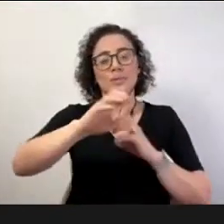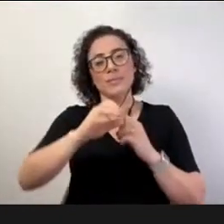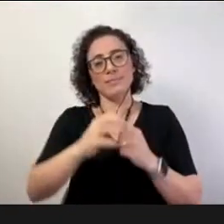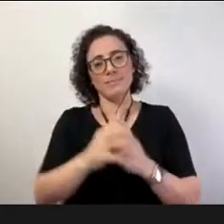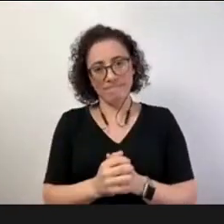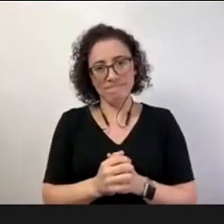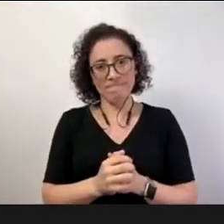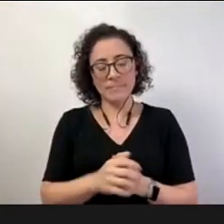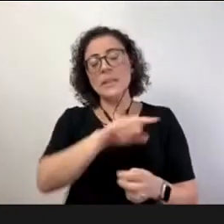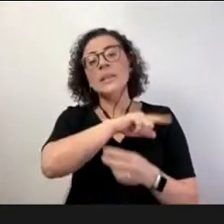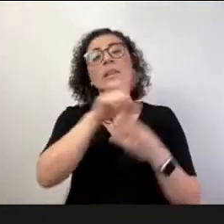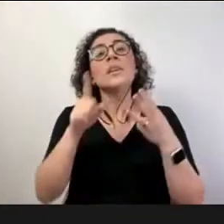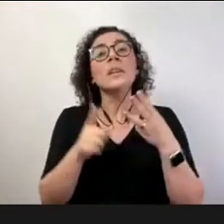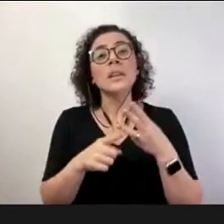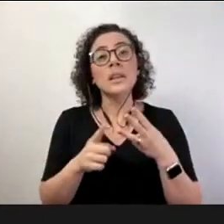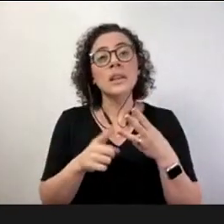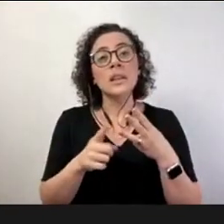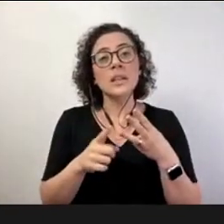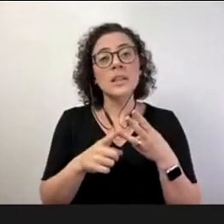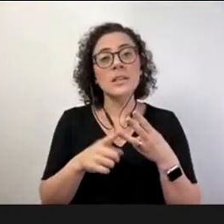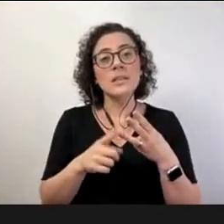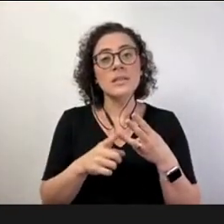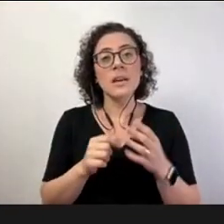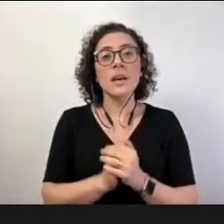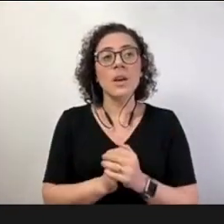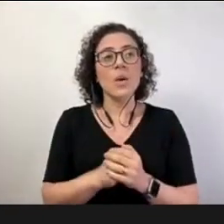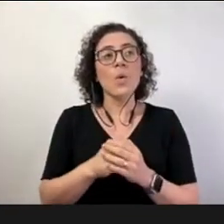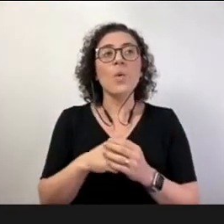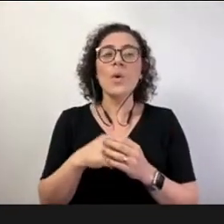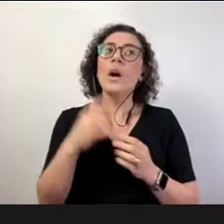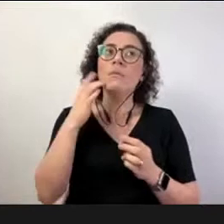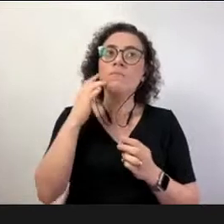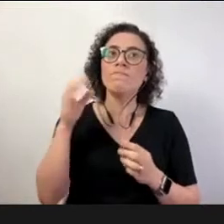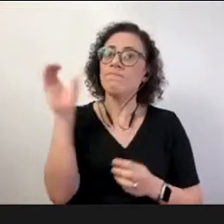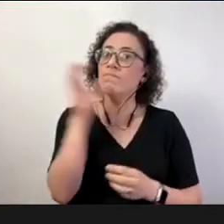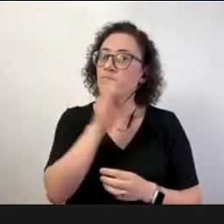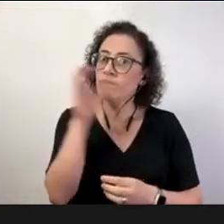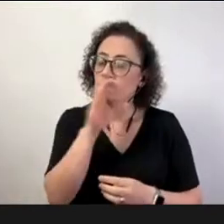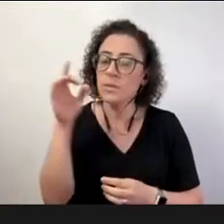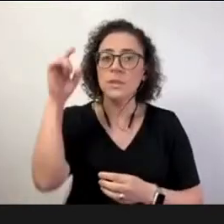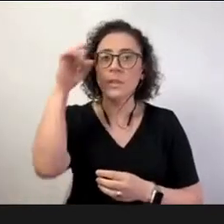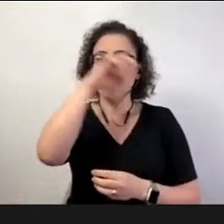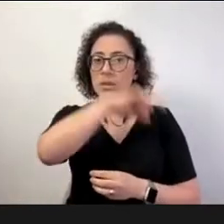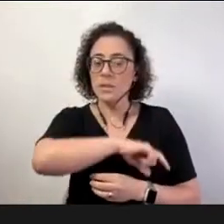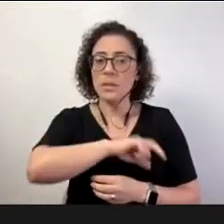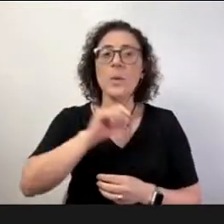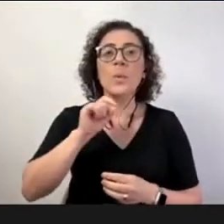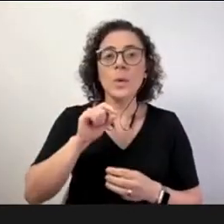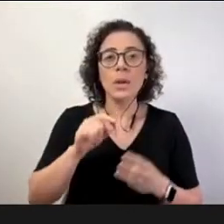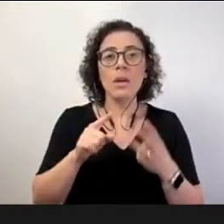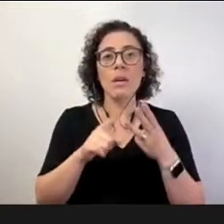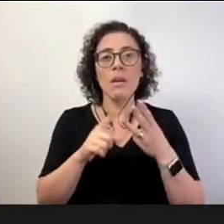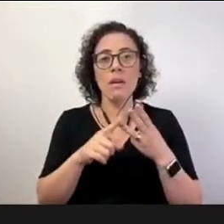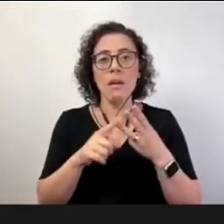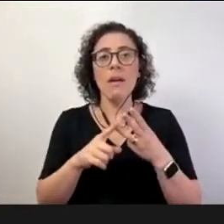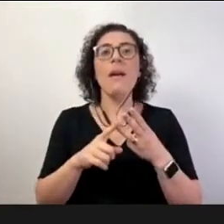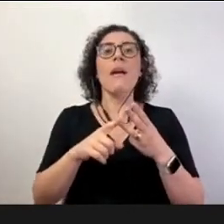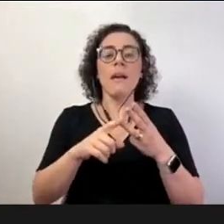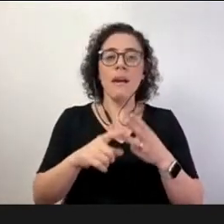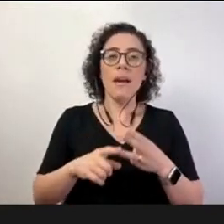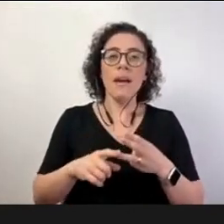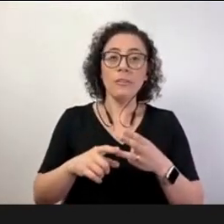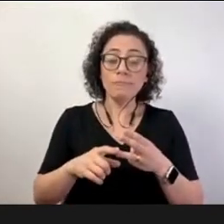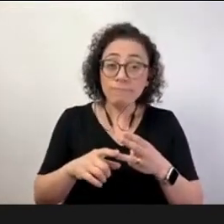seria o terceiro desafio urgente da educação seria o reforço das políticas públicas